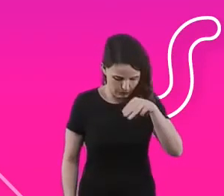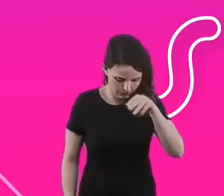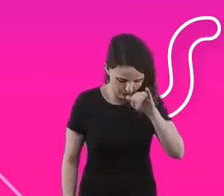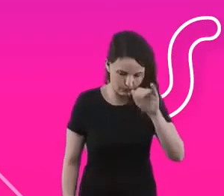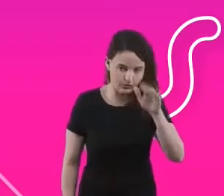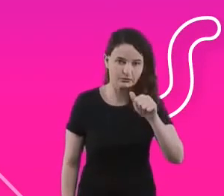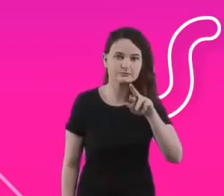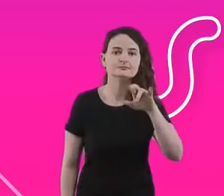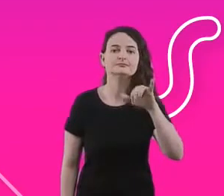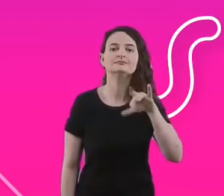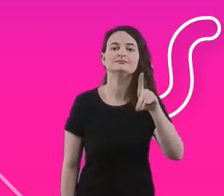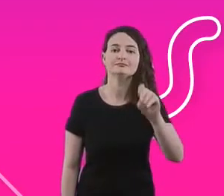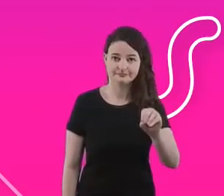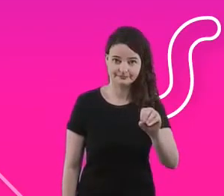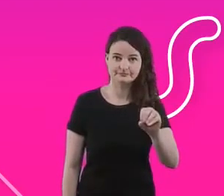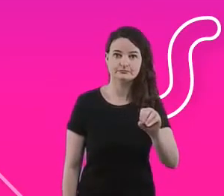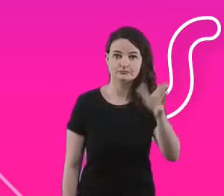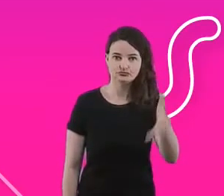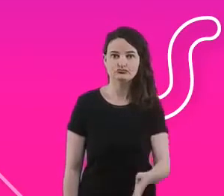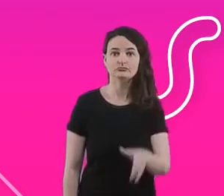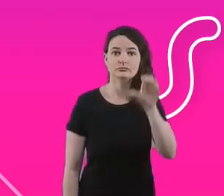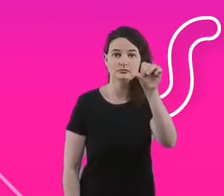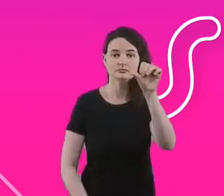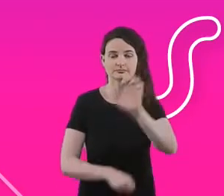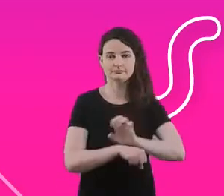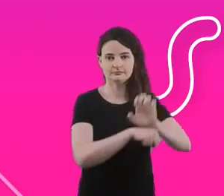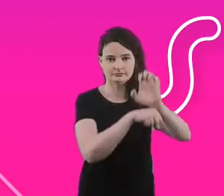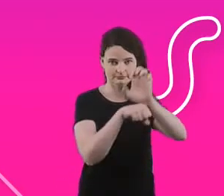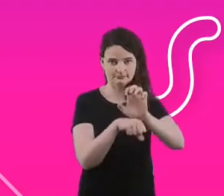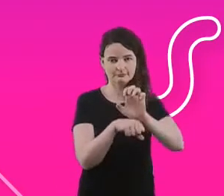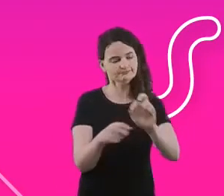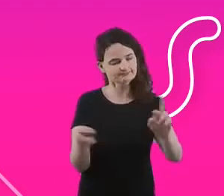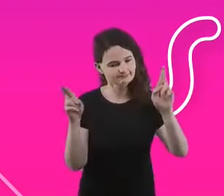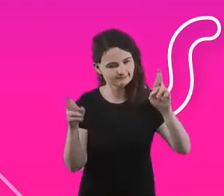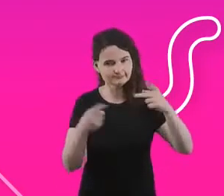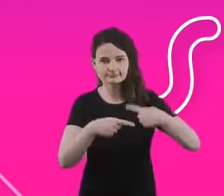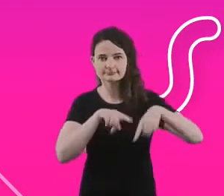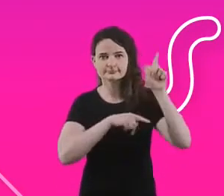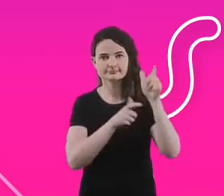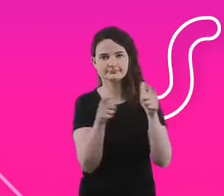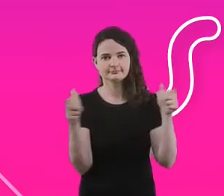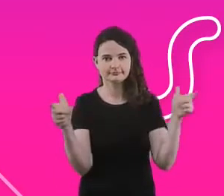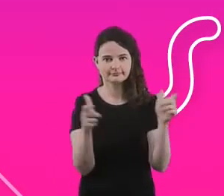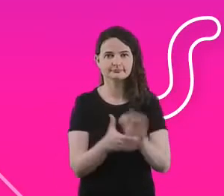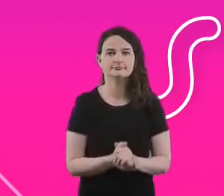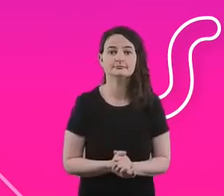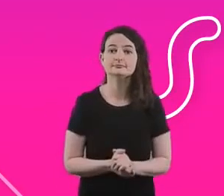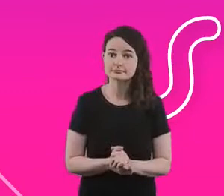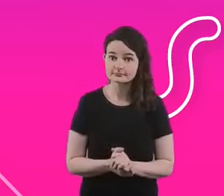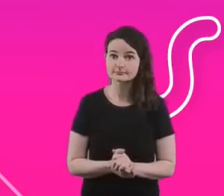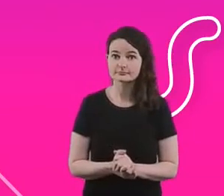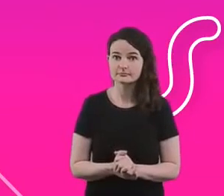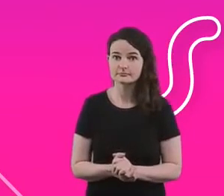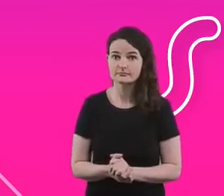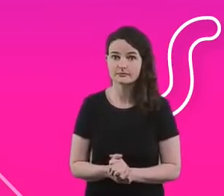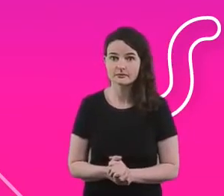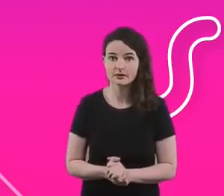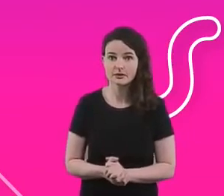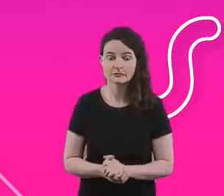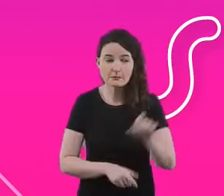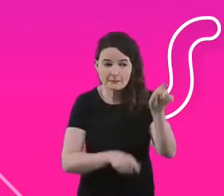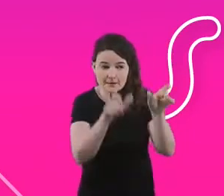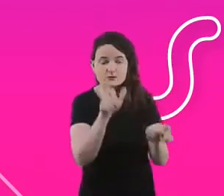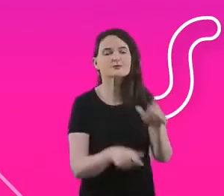claro, né? Que, quando a gente está falando de um co-investimento com o consumidor, né? No fim das contas, o consumidor acredita nessa